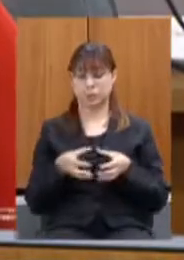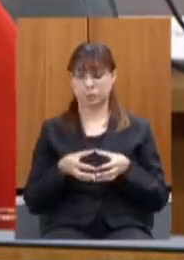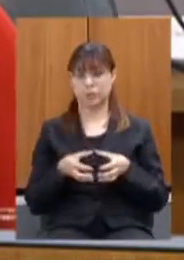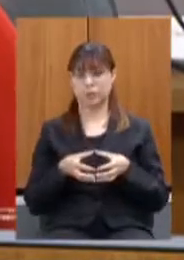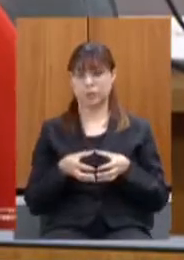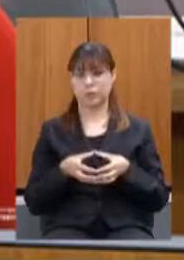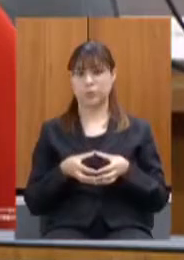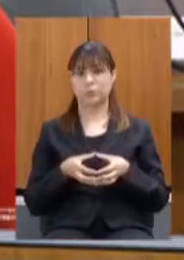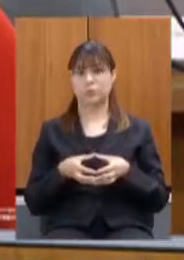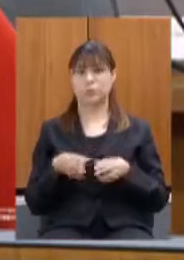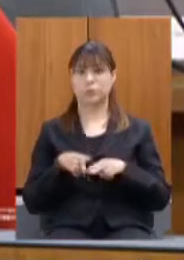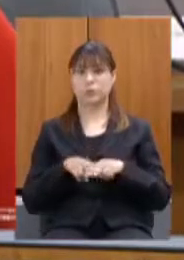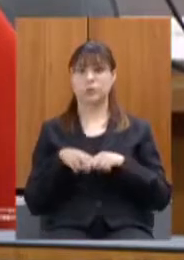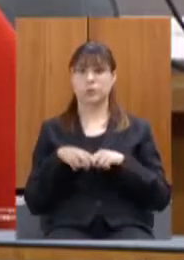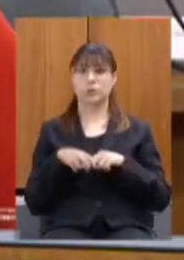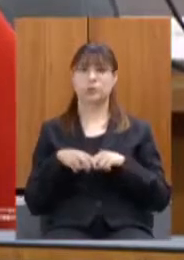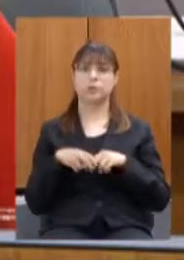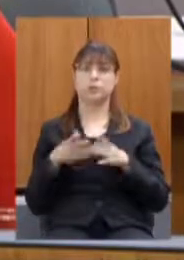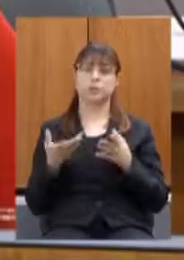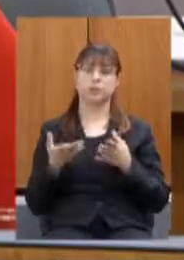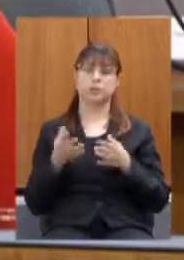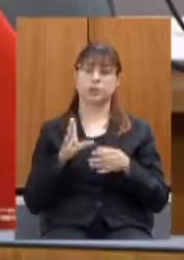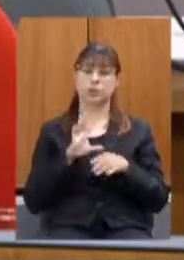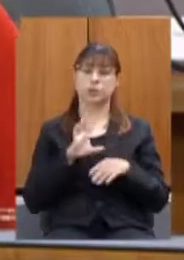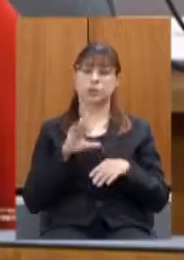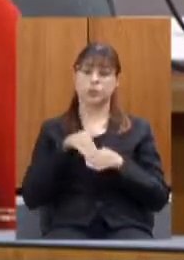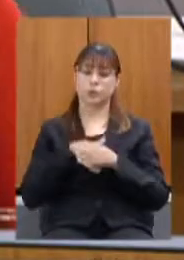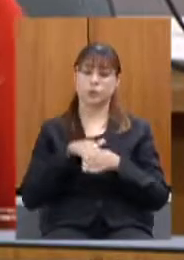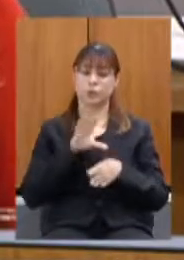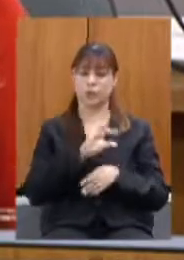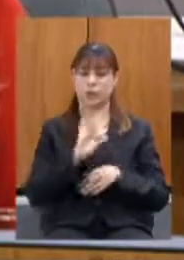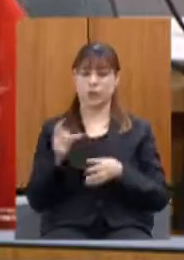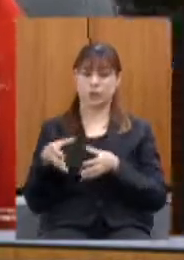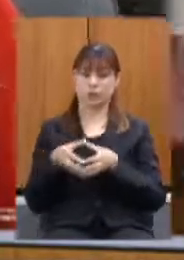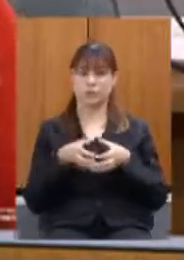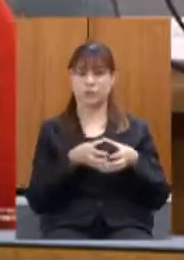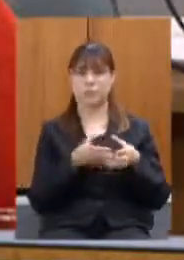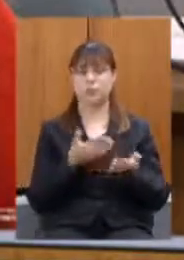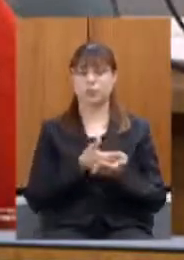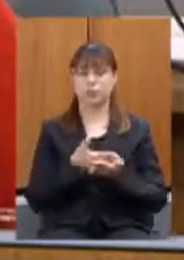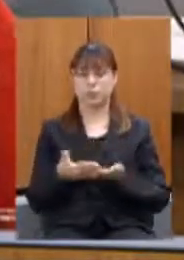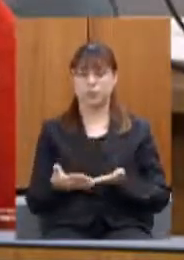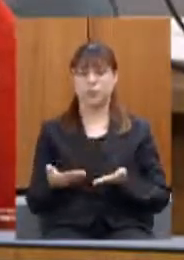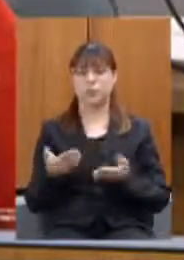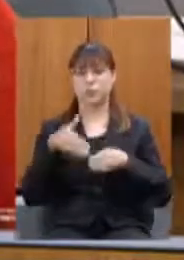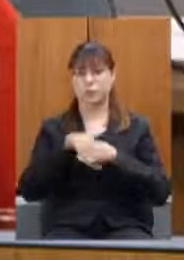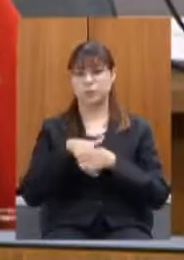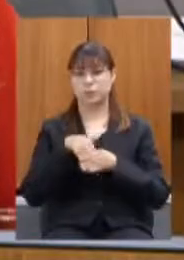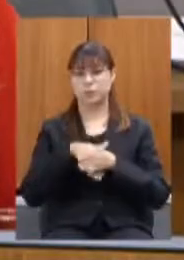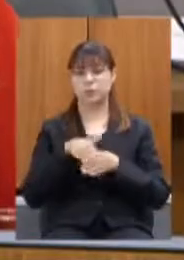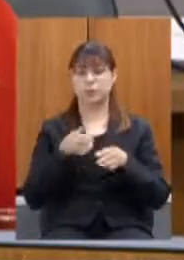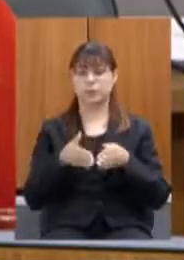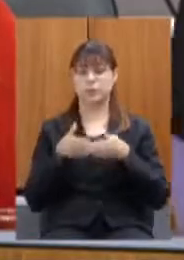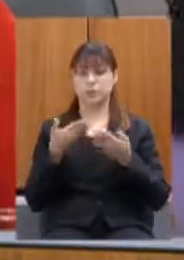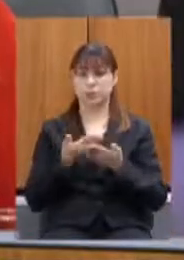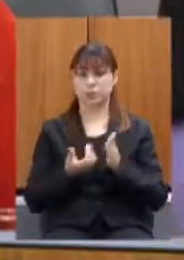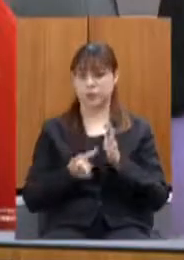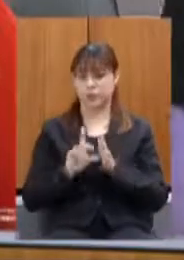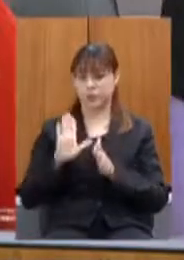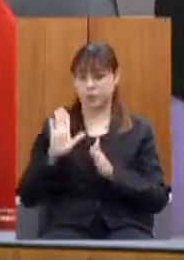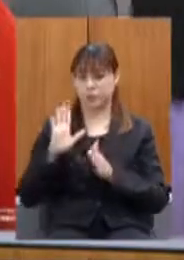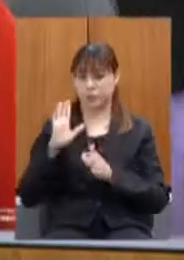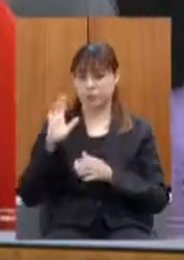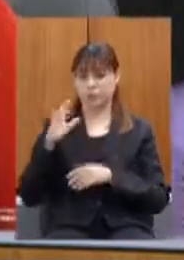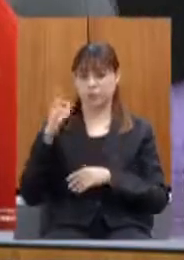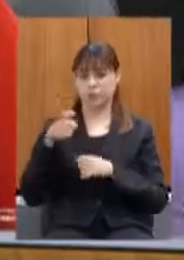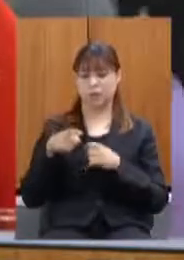e portanto faremos a votação em cada uma dessas comissões nós iniciaremos a votação dos requerimentos já lidos pelo deputado Jean